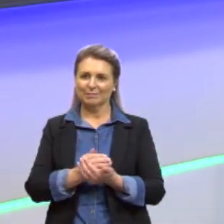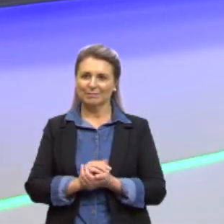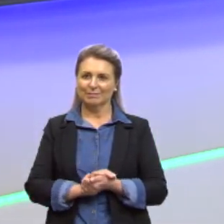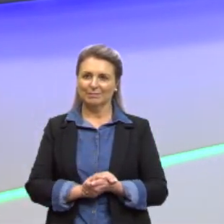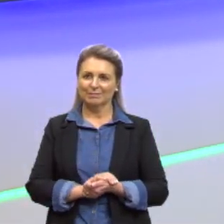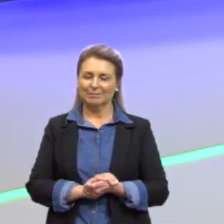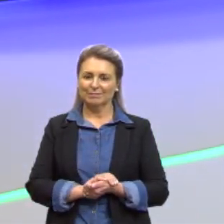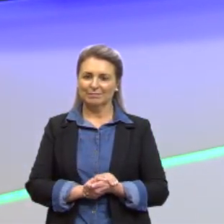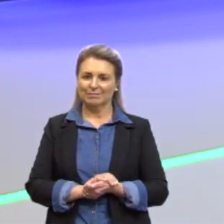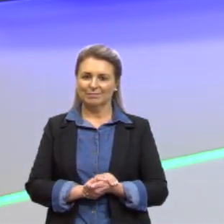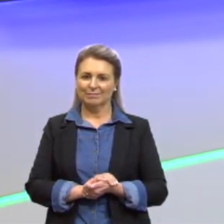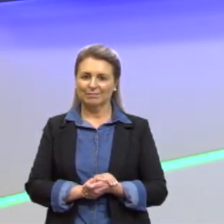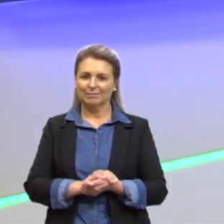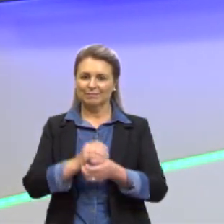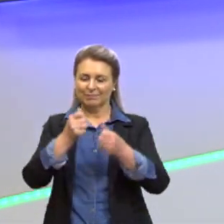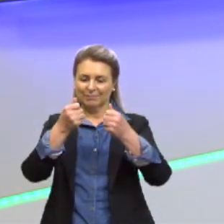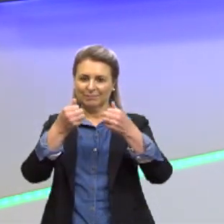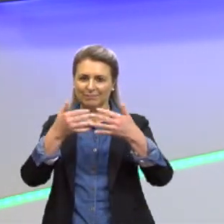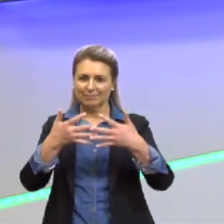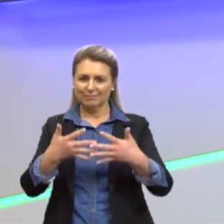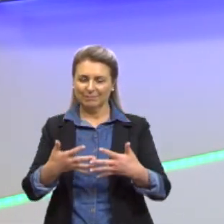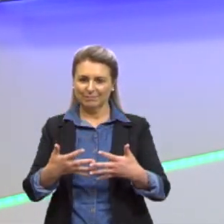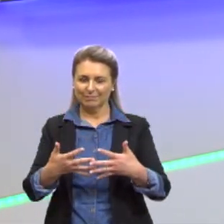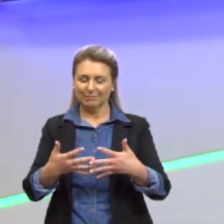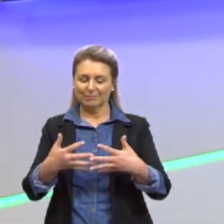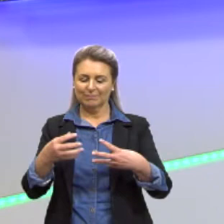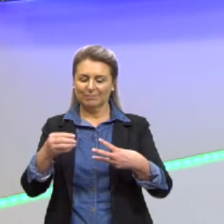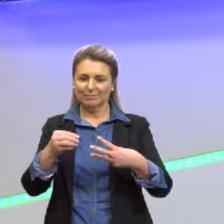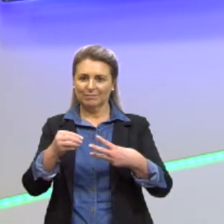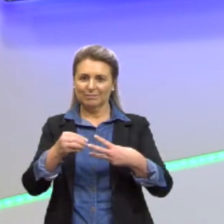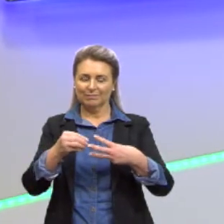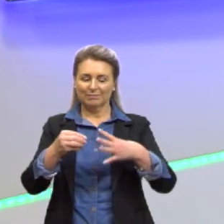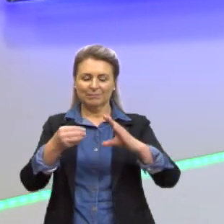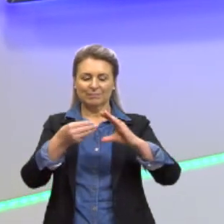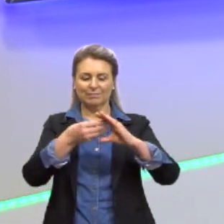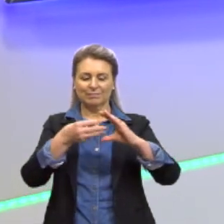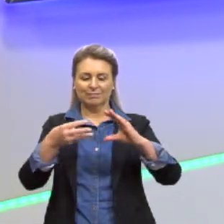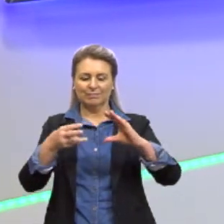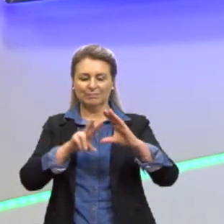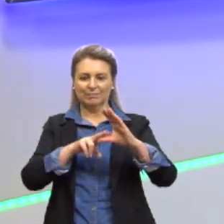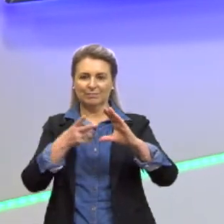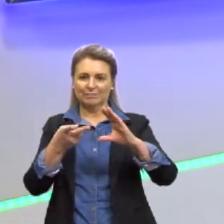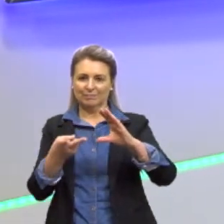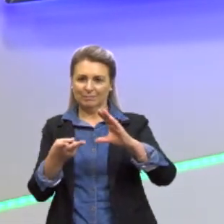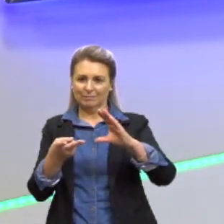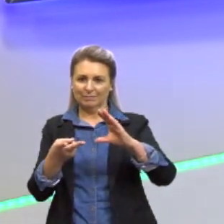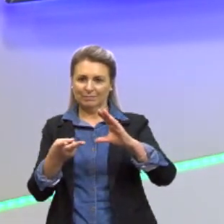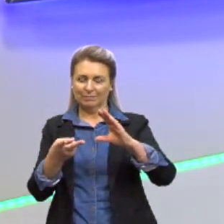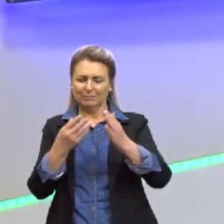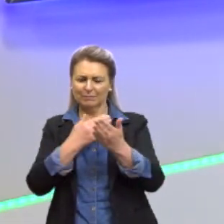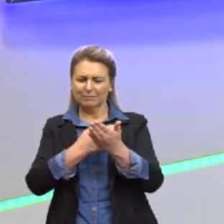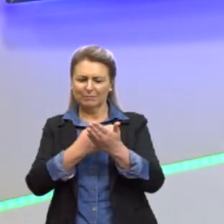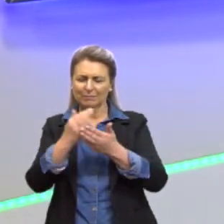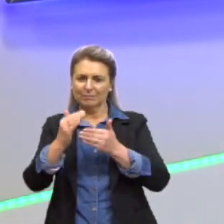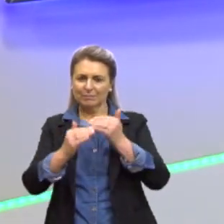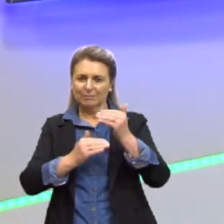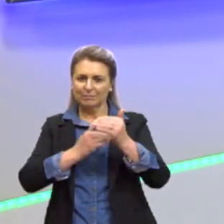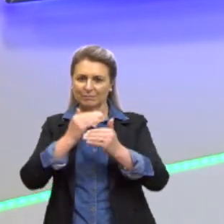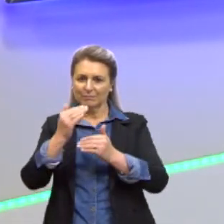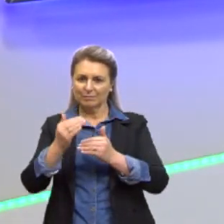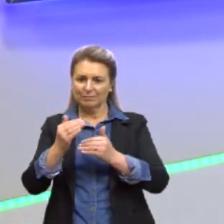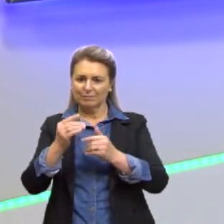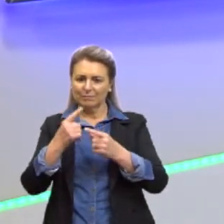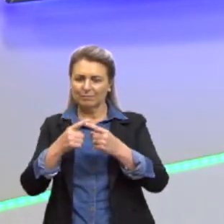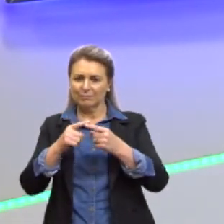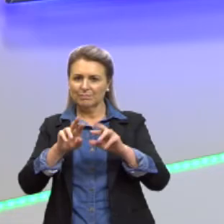Então como eu ia dizendo, essas nossas células-tronco, bem no início do nosso desenvolvimento, podem se diferenciar